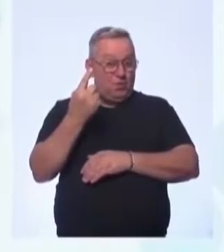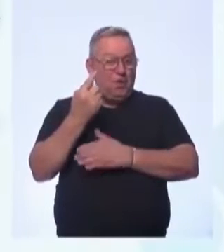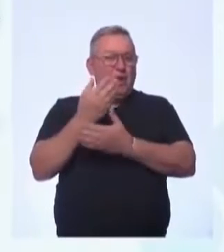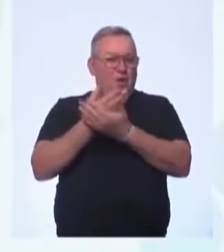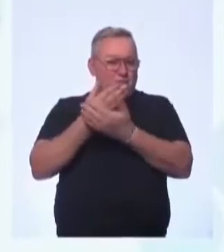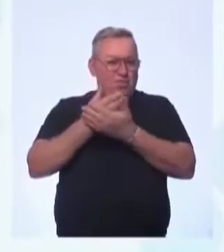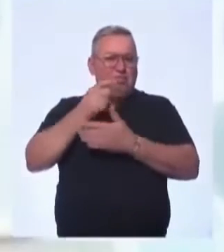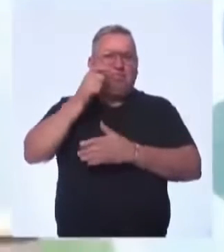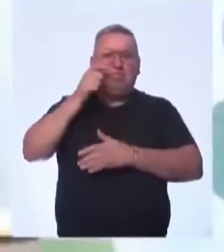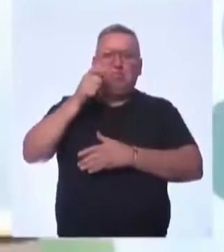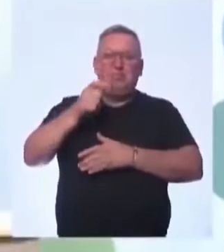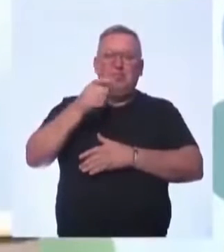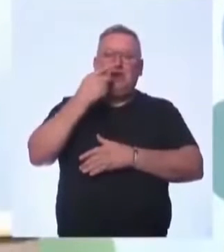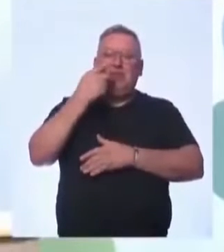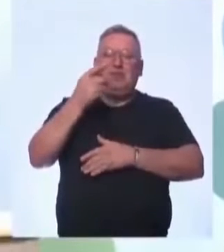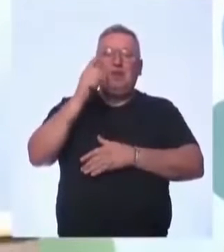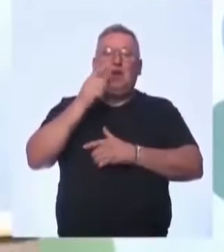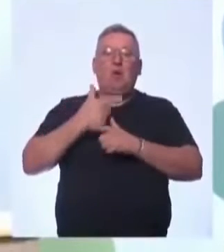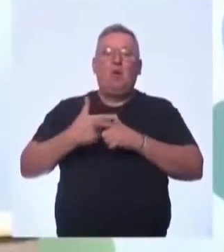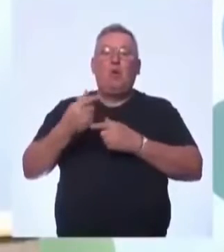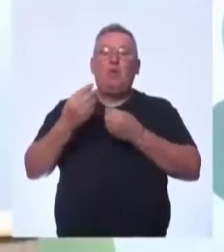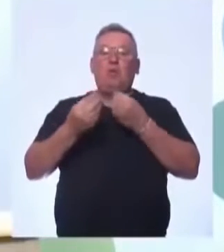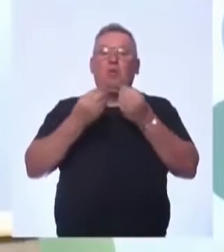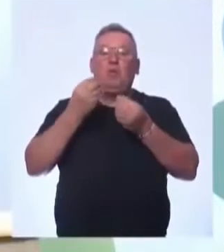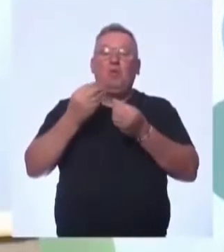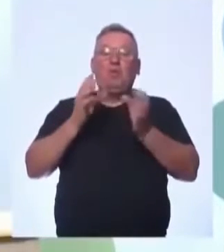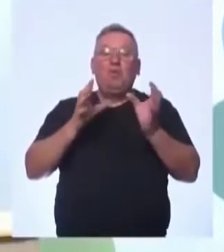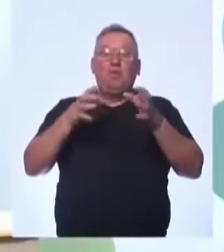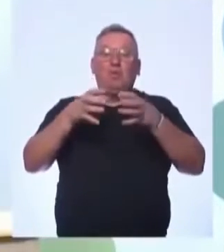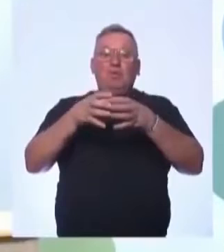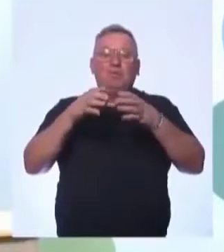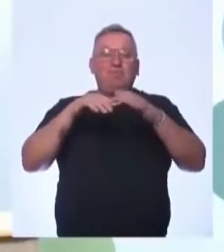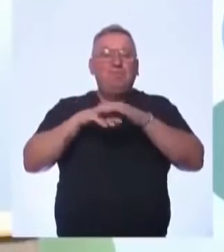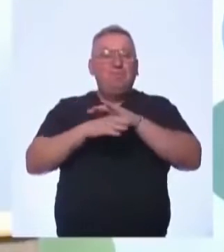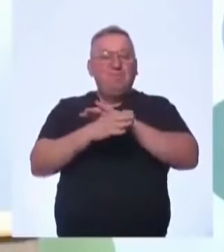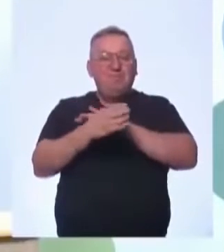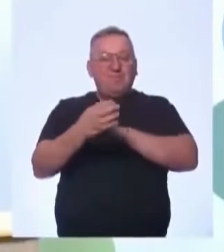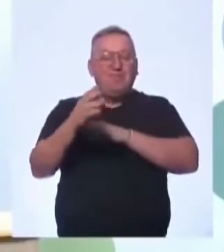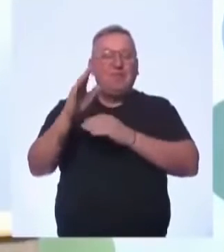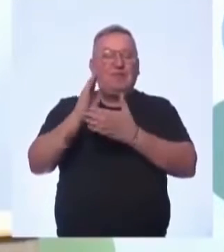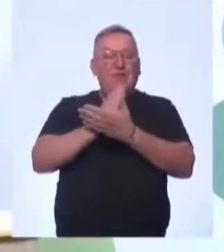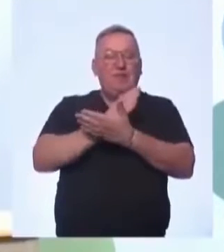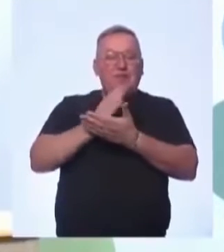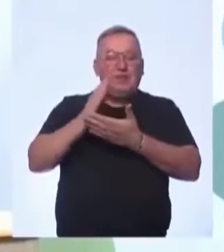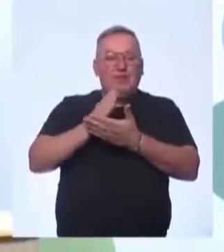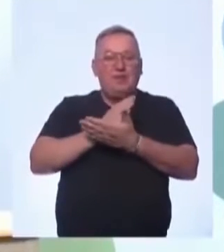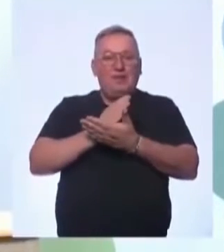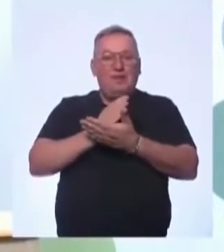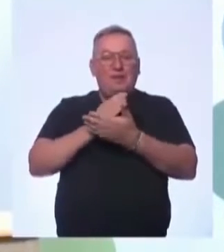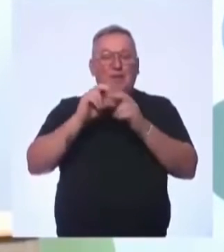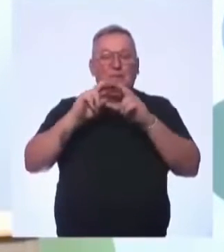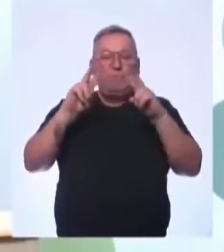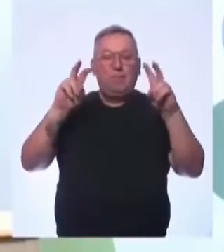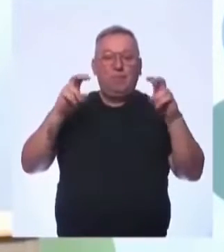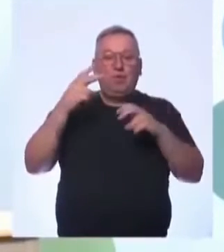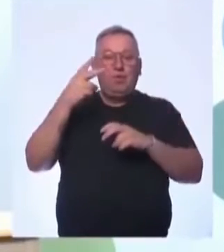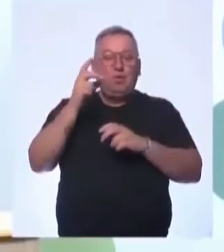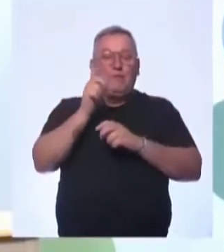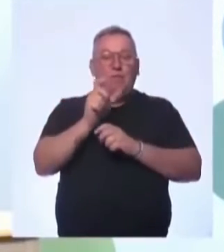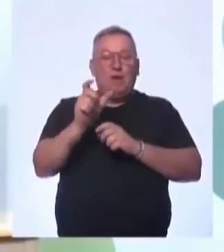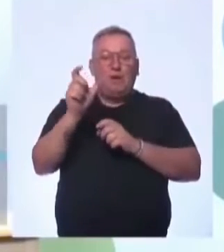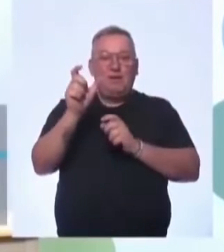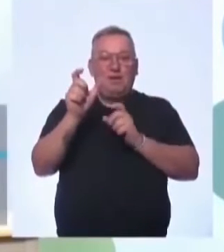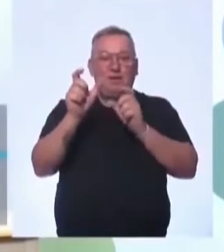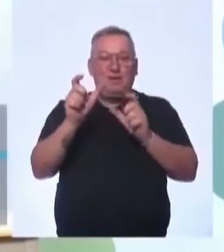bastante interessante aí falando sobre comunidades tradicionais que vai ser dividido aí esse tema em duas partes. Então a